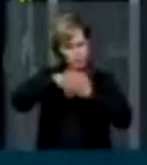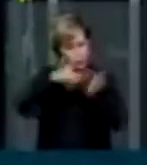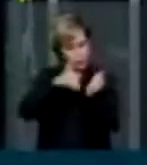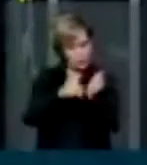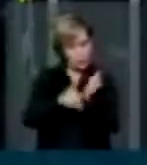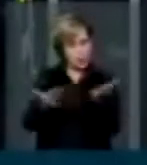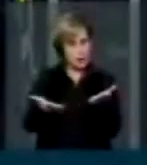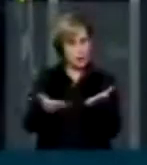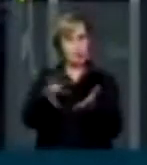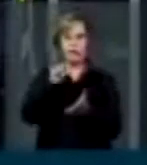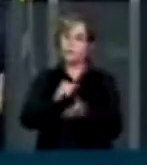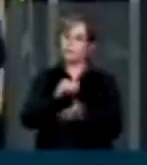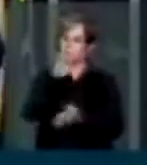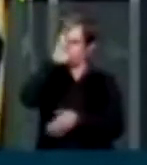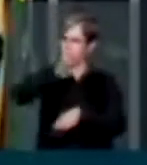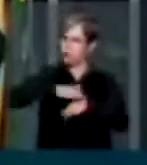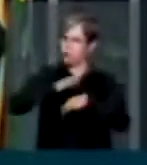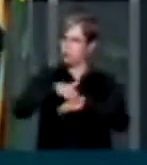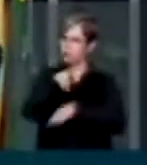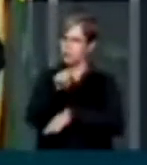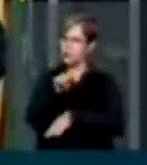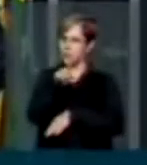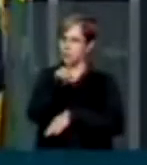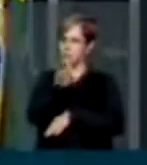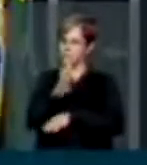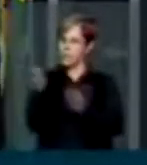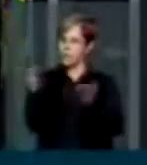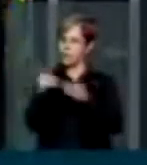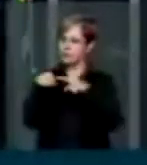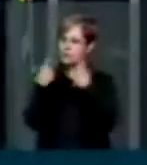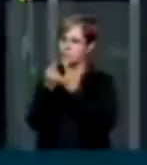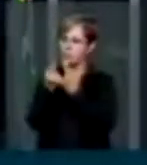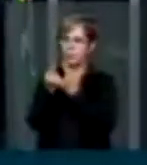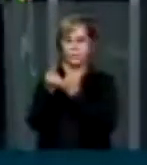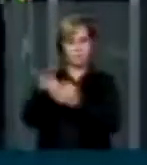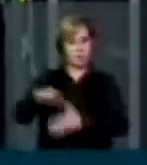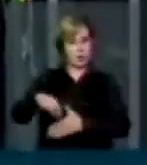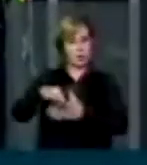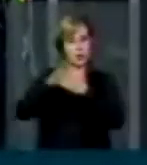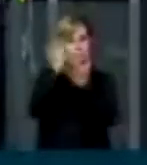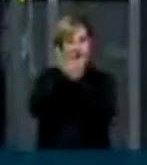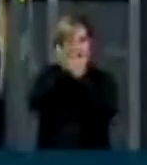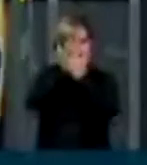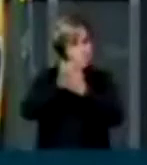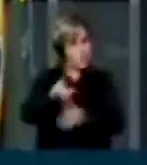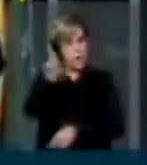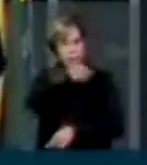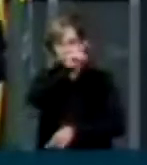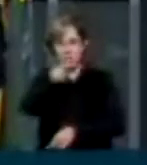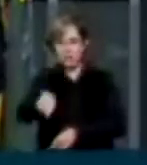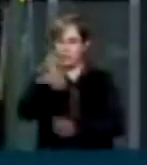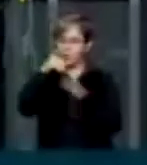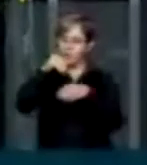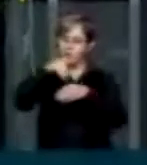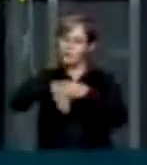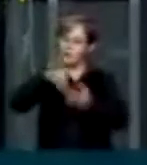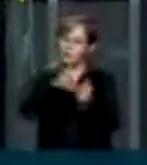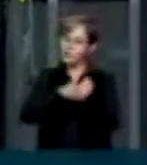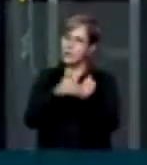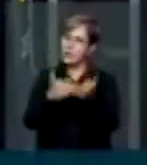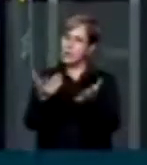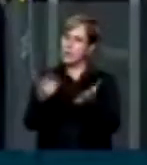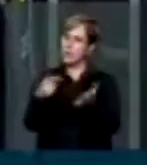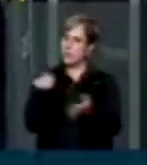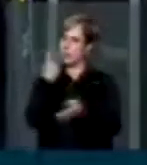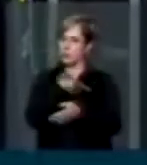será uma prioridade do PSDB na reunião de líderes hoje, o fim do voto secreto. Senhor presidente, somos escolhidos